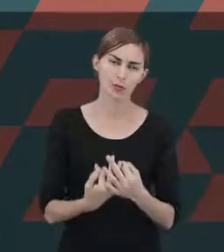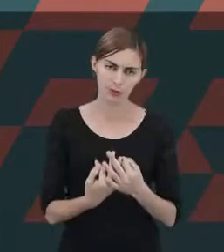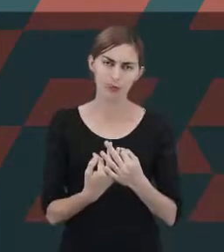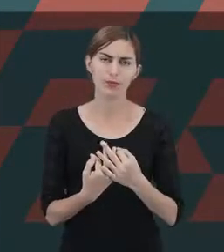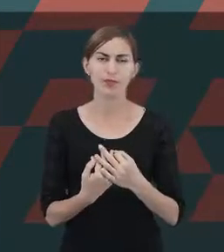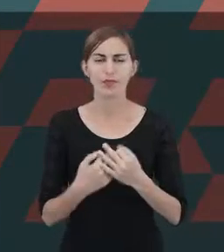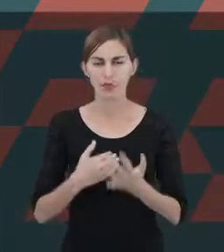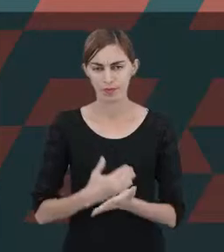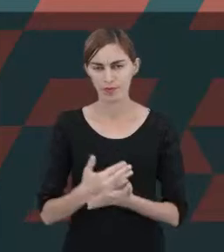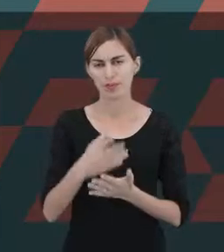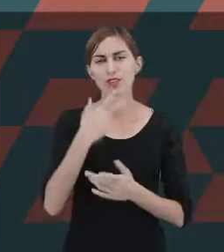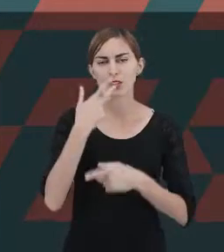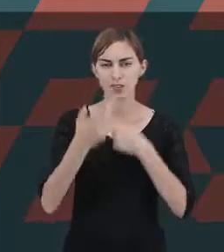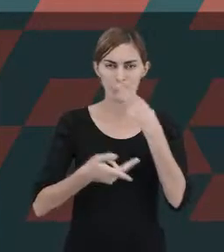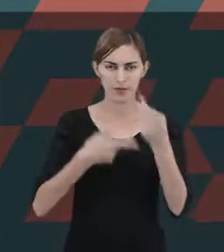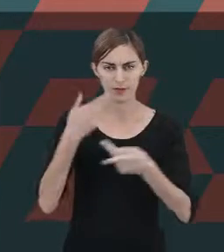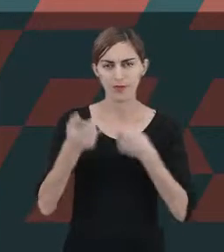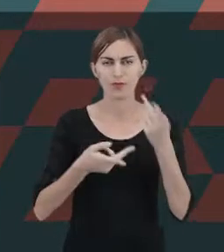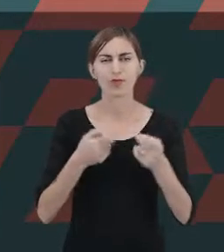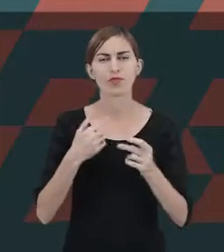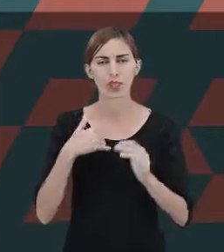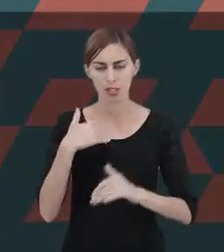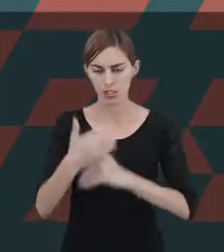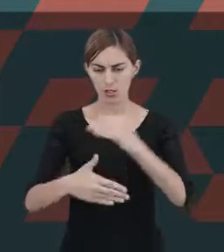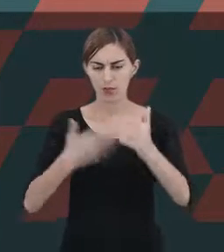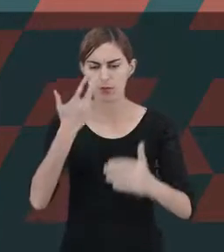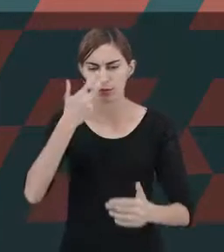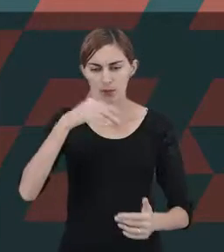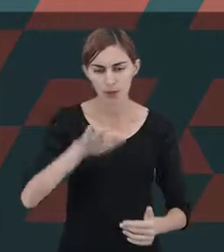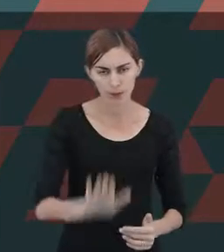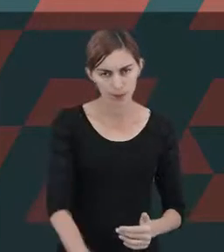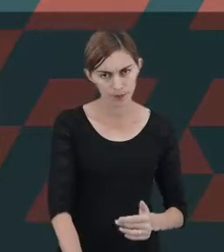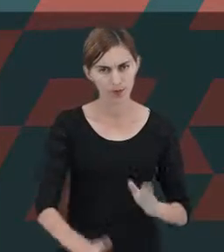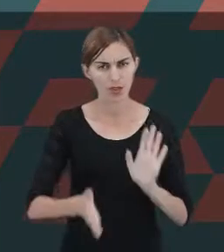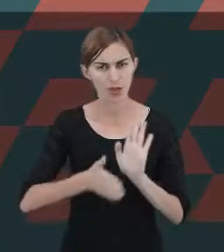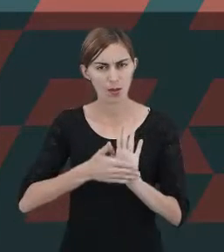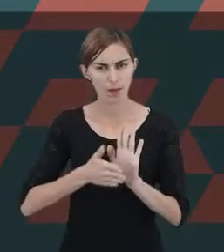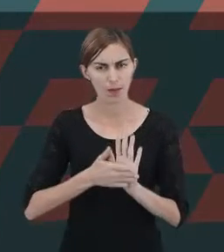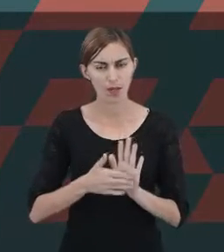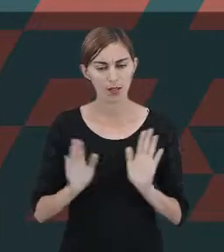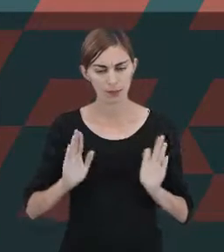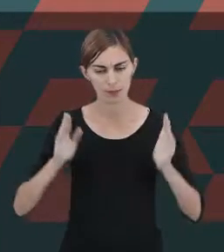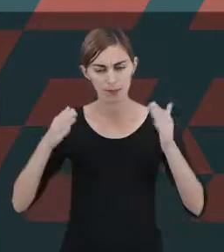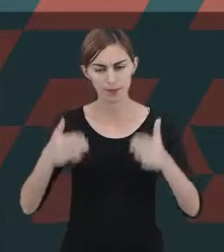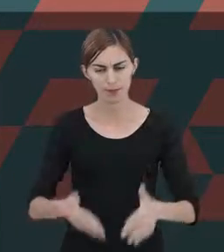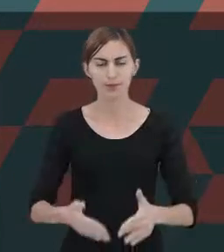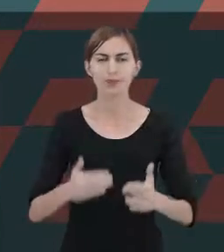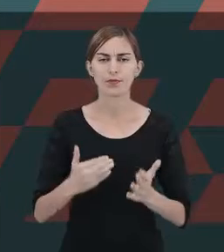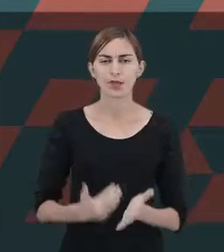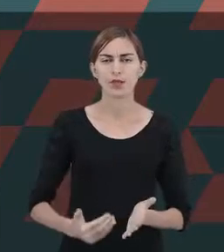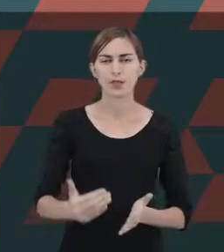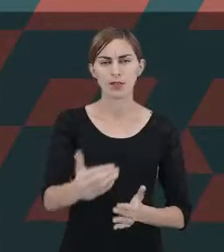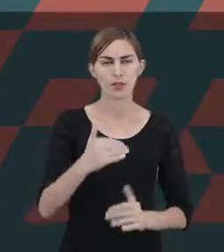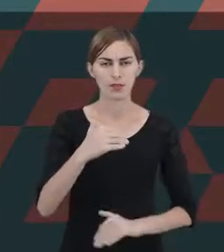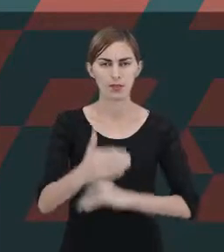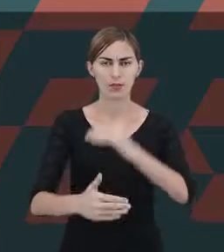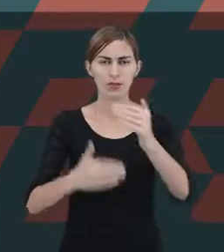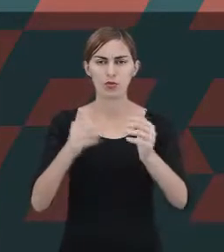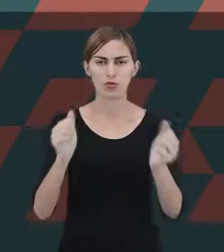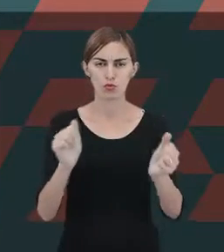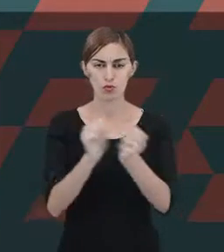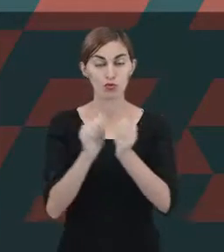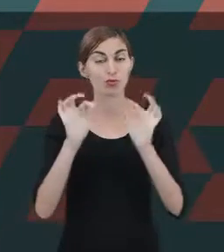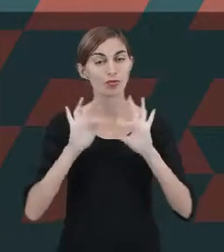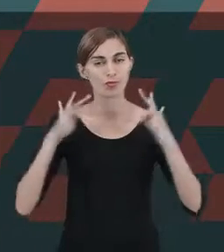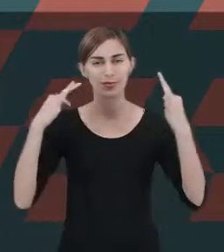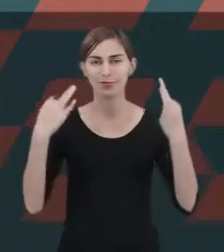ouvido falar que o desenvolvimento infantil, ele se pauta, a priori, a partir do desenvolvimento junto à família,